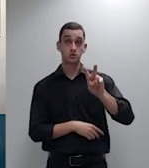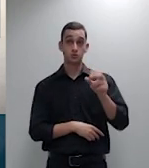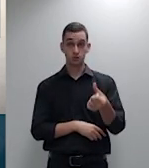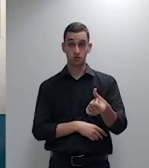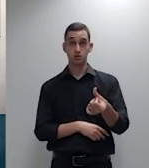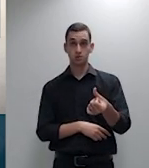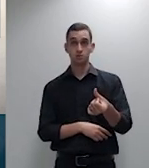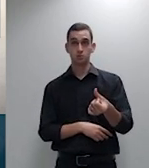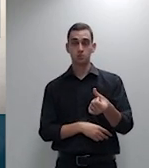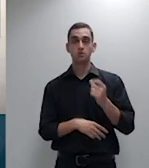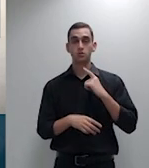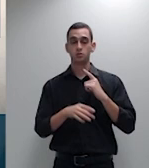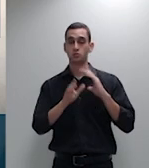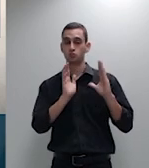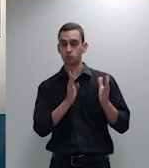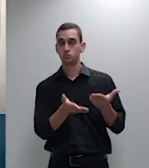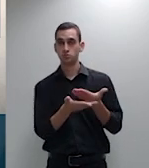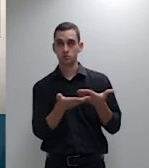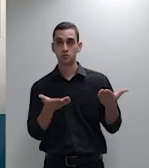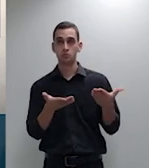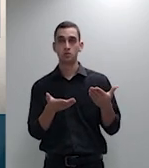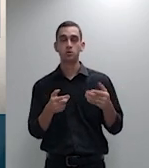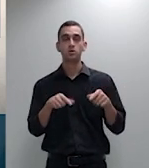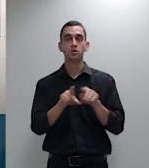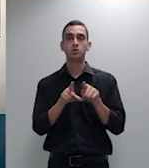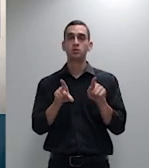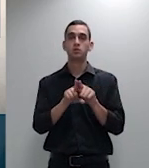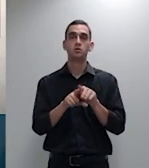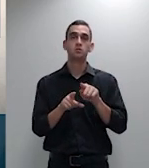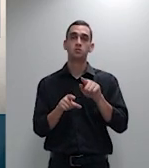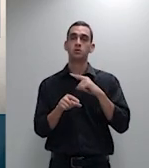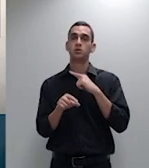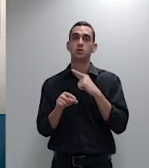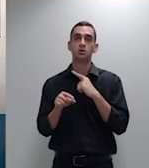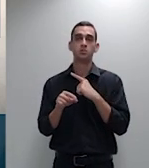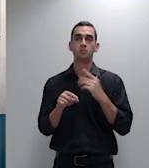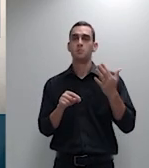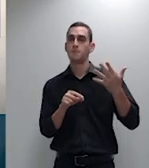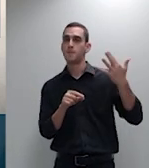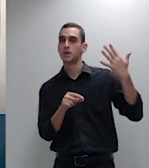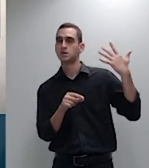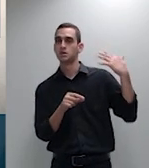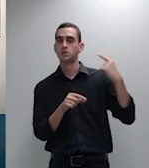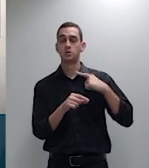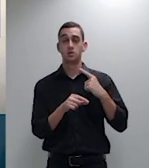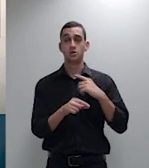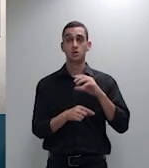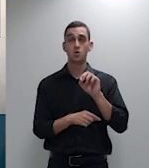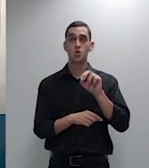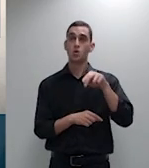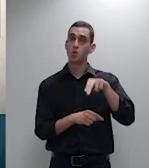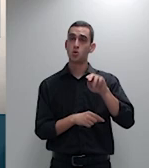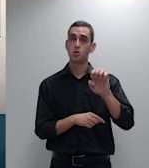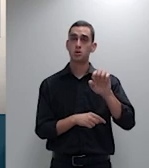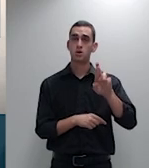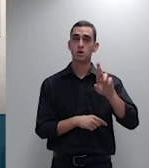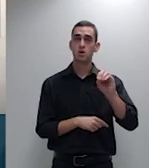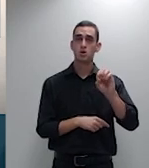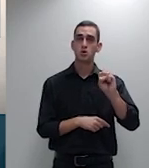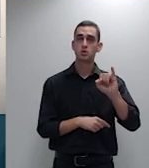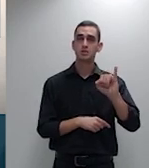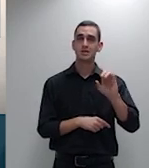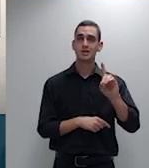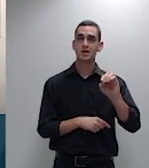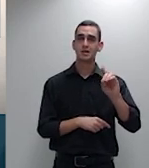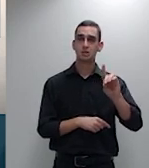decorrência na época da unidosidade em função de crises econômicas daquelas que